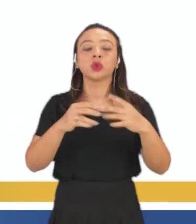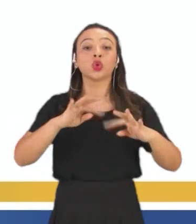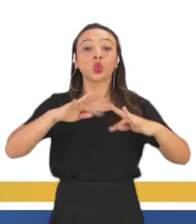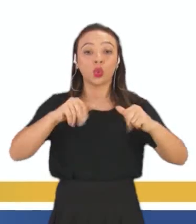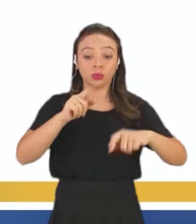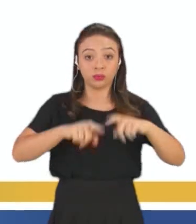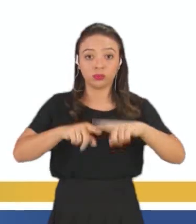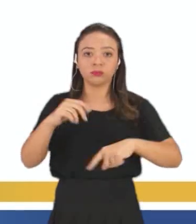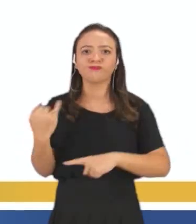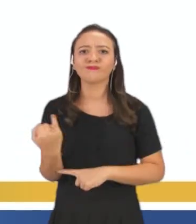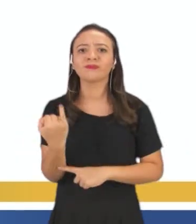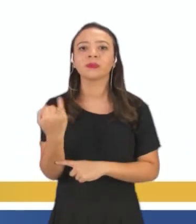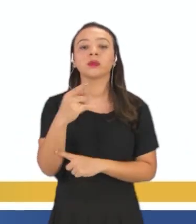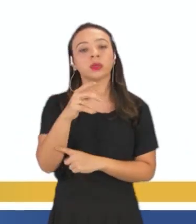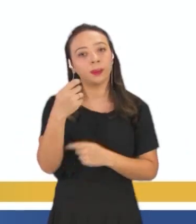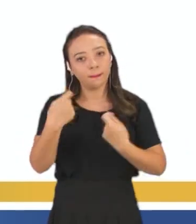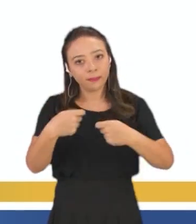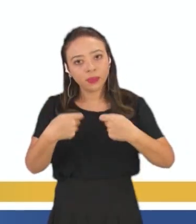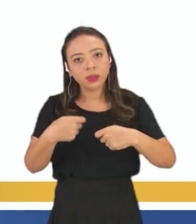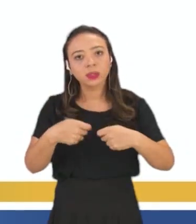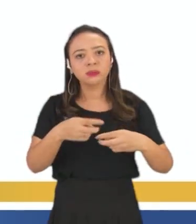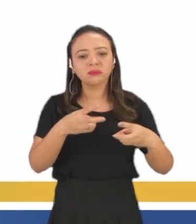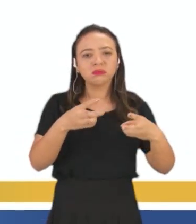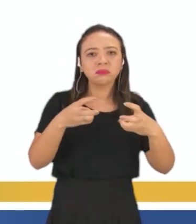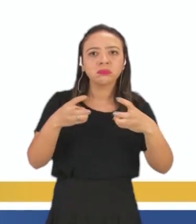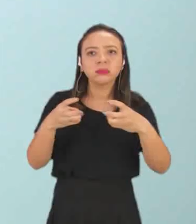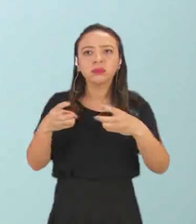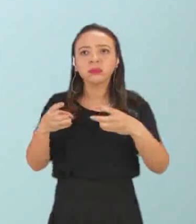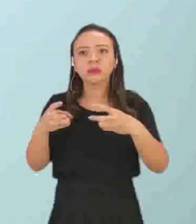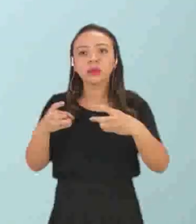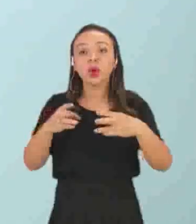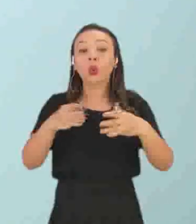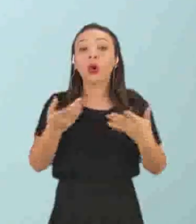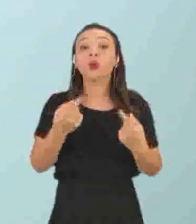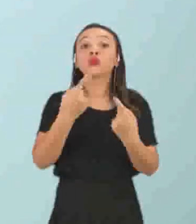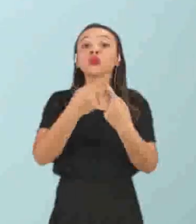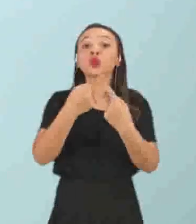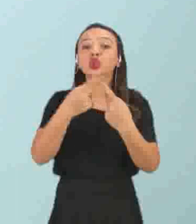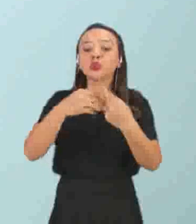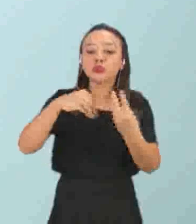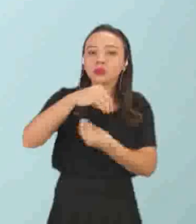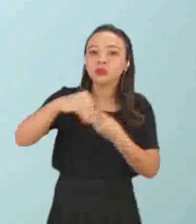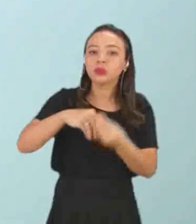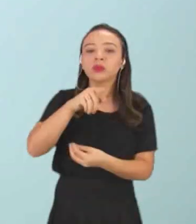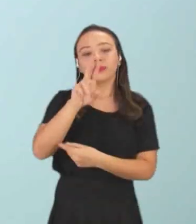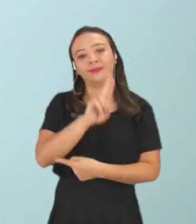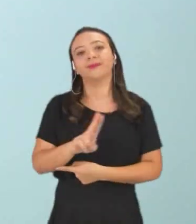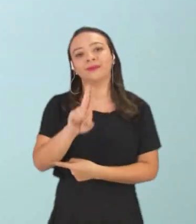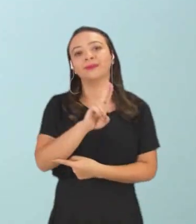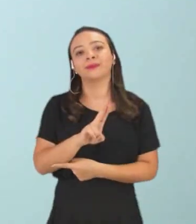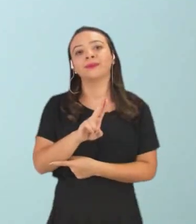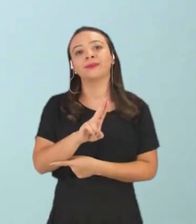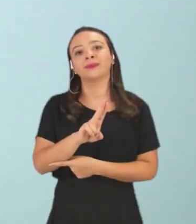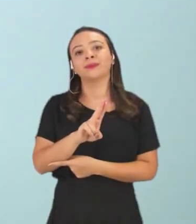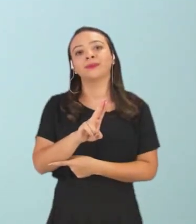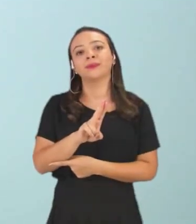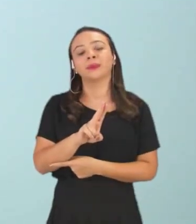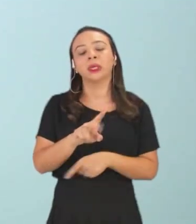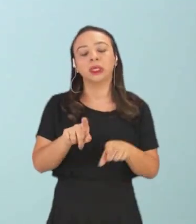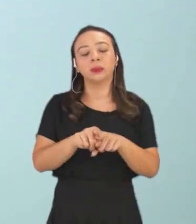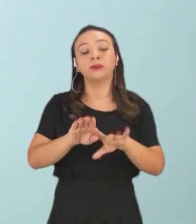importantes e você precisa sempre estar identificando o tipo de produto que você vai manusear e qual o